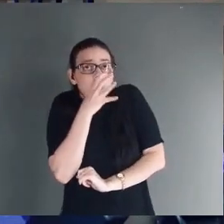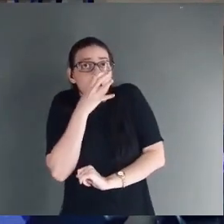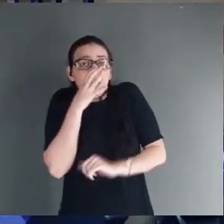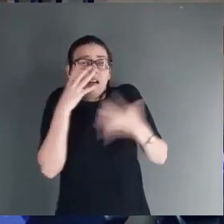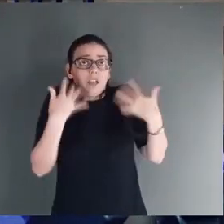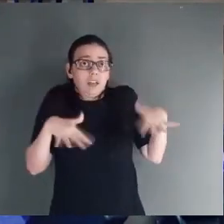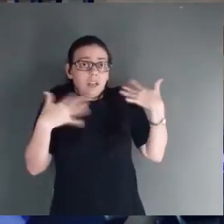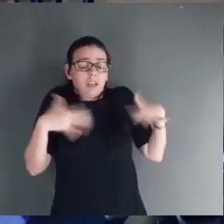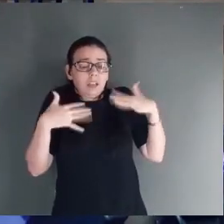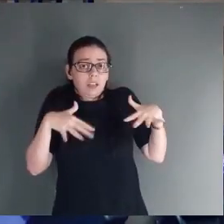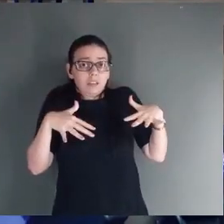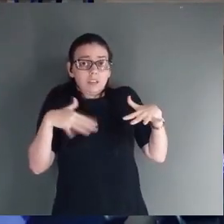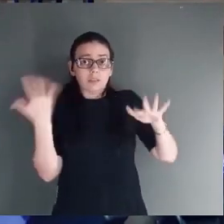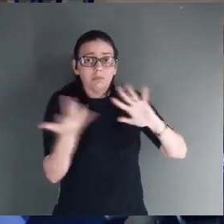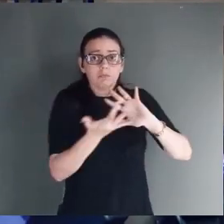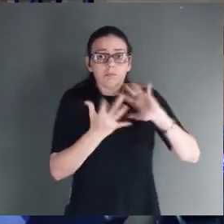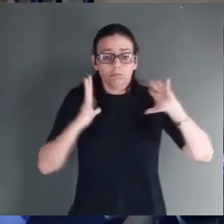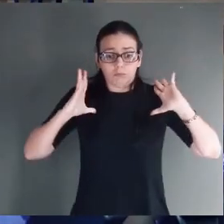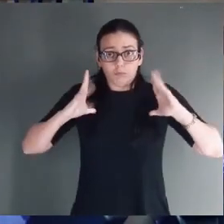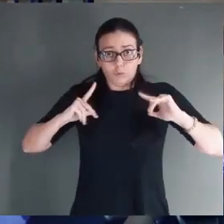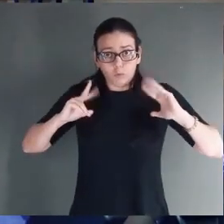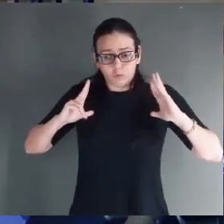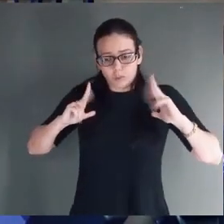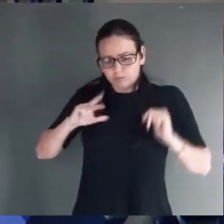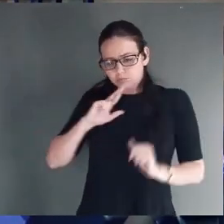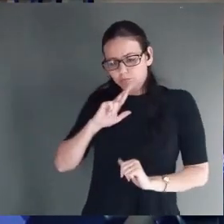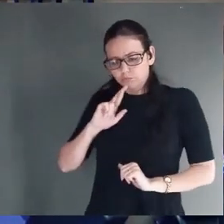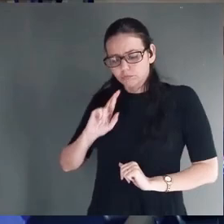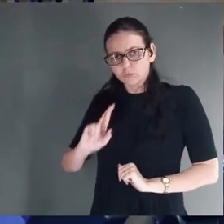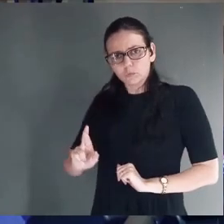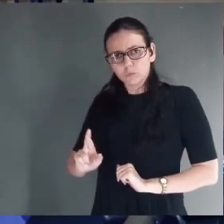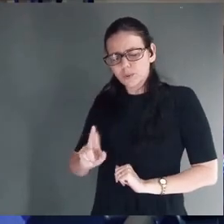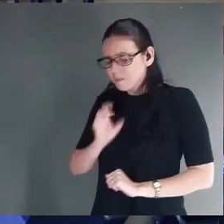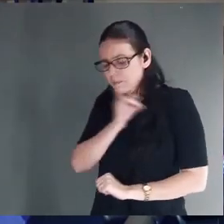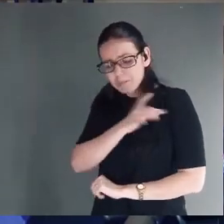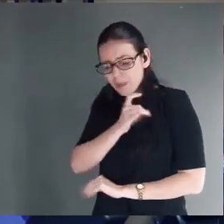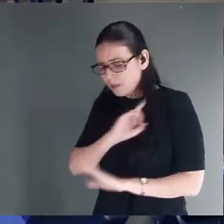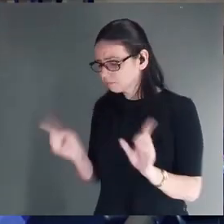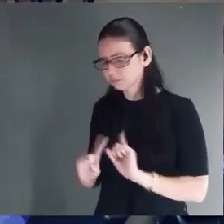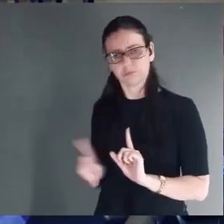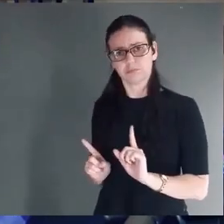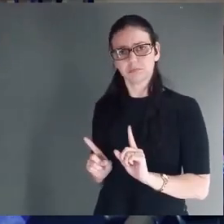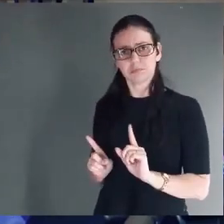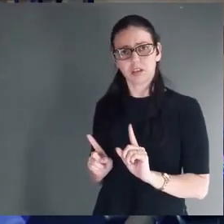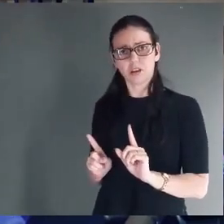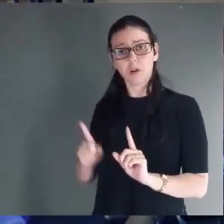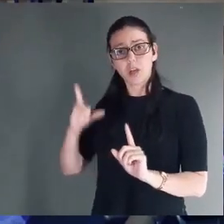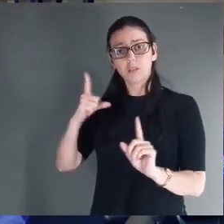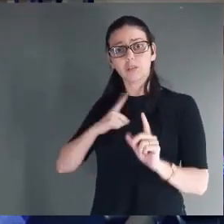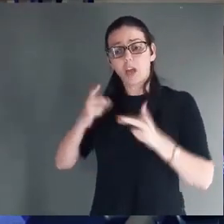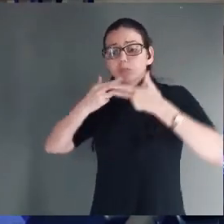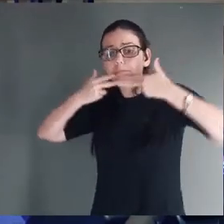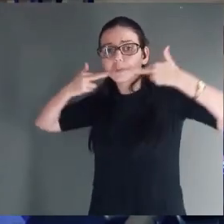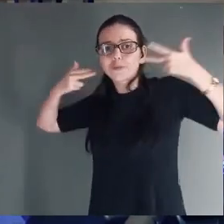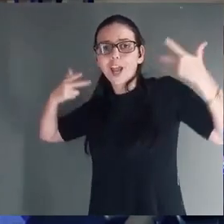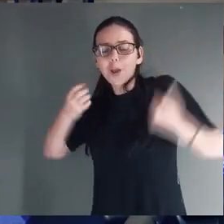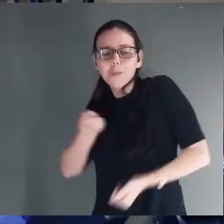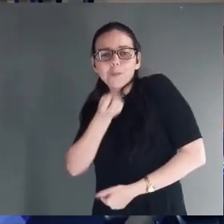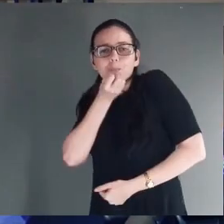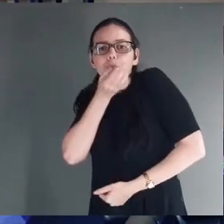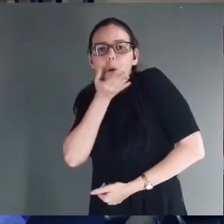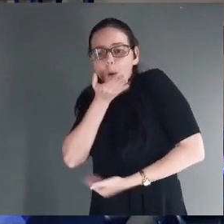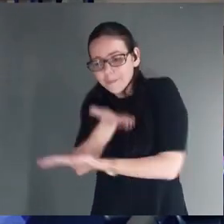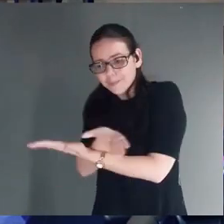Mas o anjo lhes disse, não tenham medo, estou trazendo boas novas, de grande